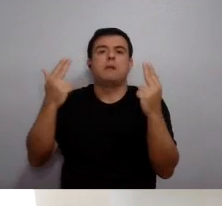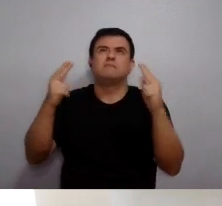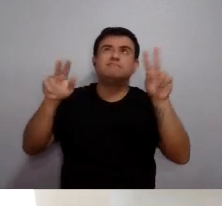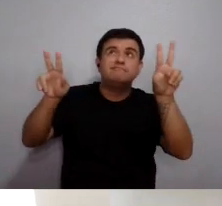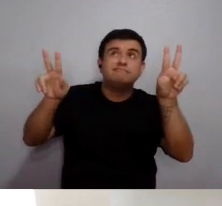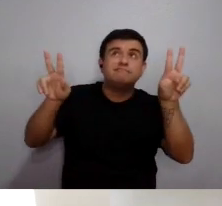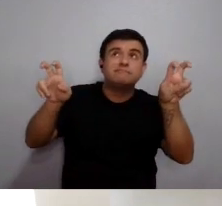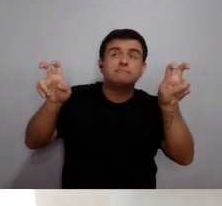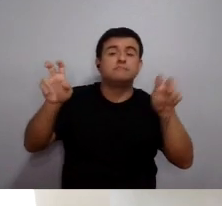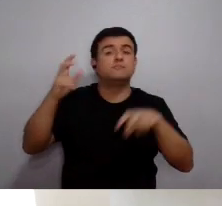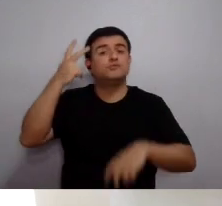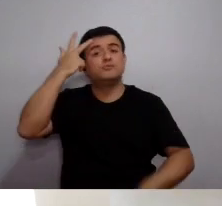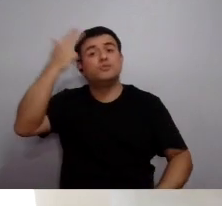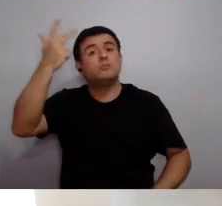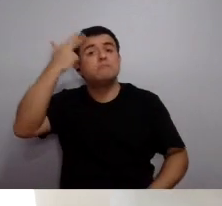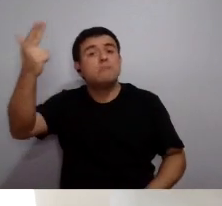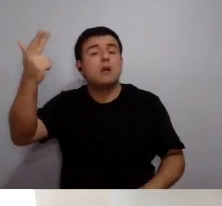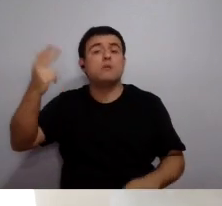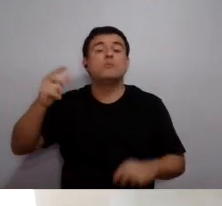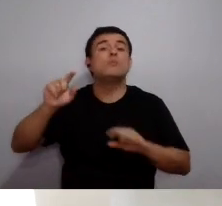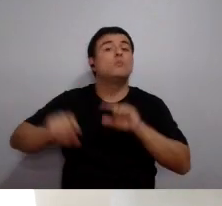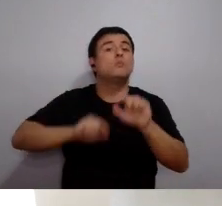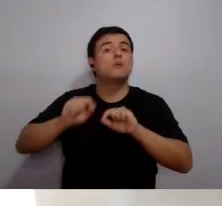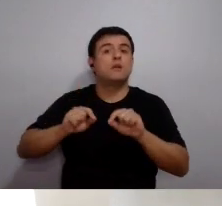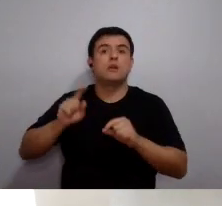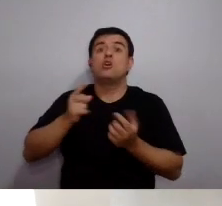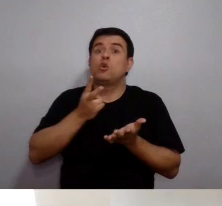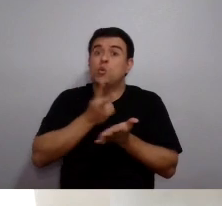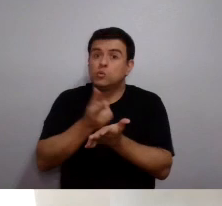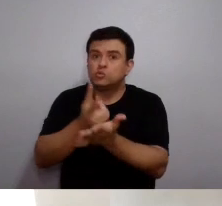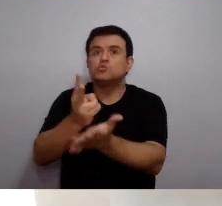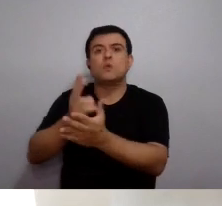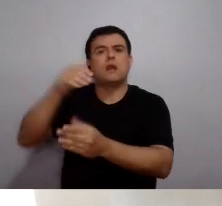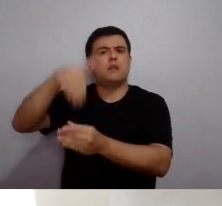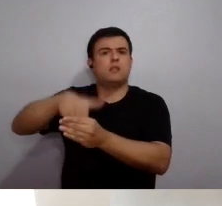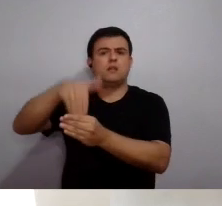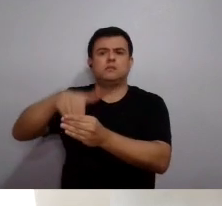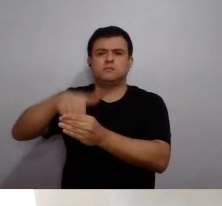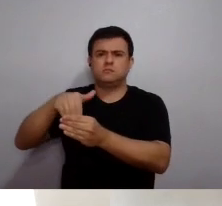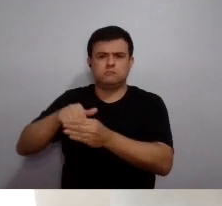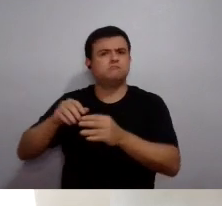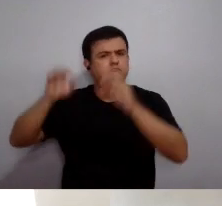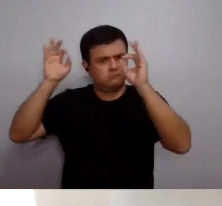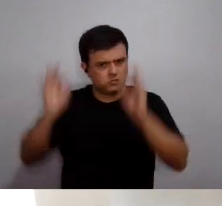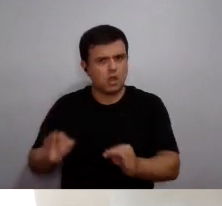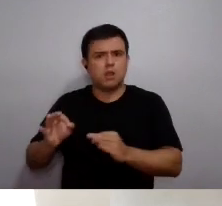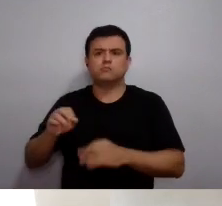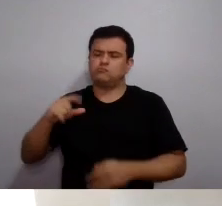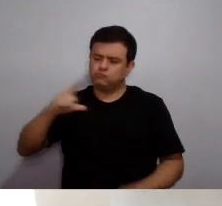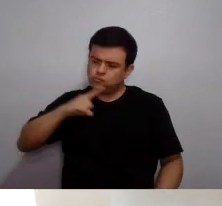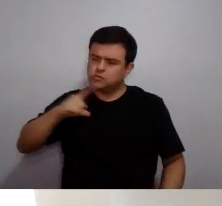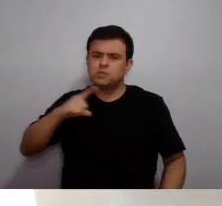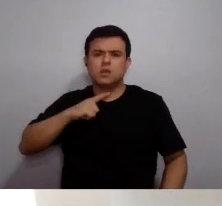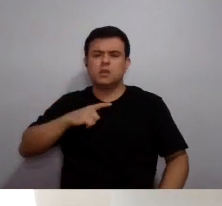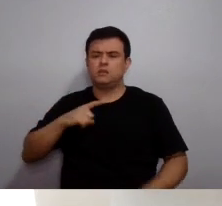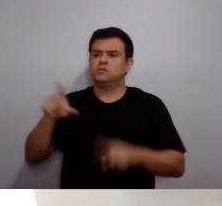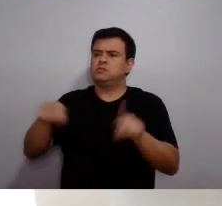o mais normal, entre aspas, nessa situação, o mais natural seria continuar com as eleições, sim.